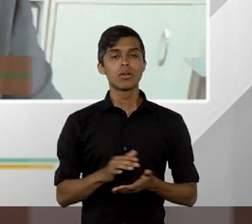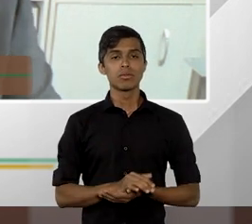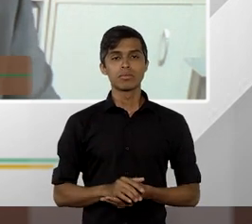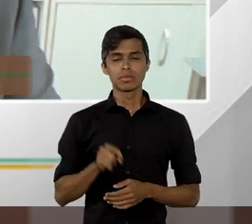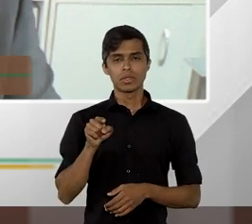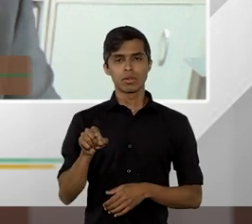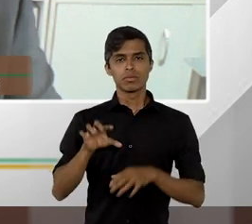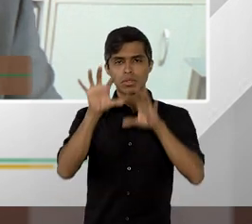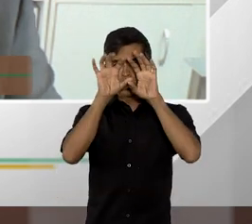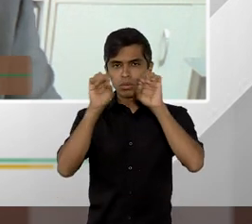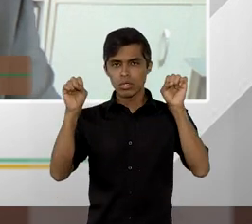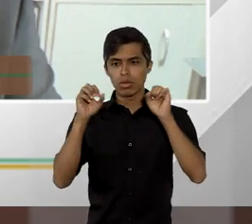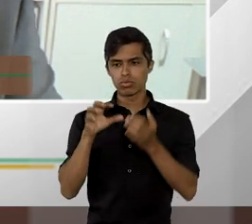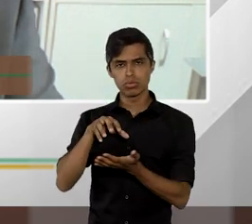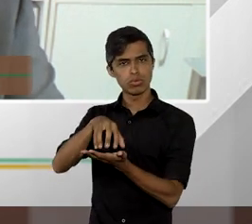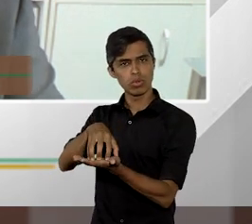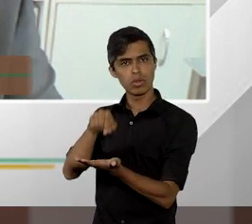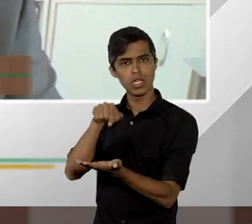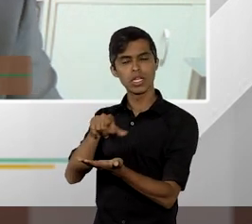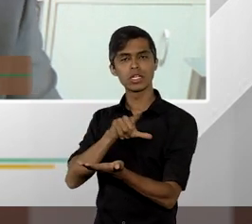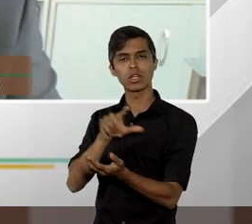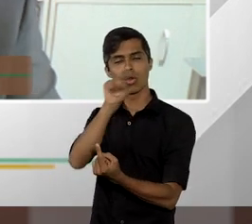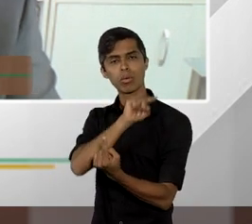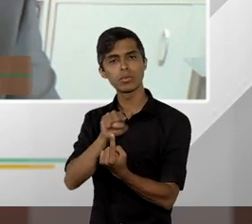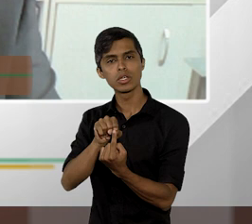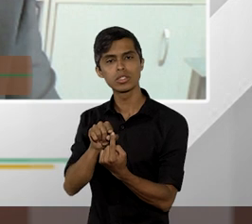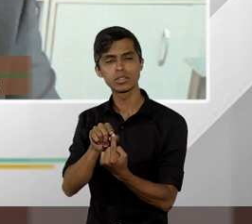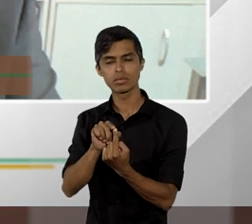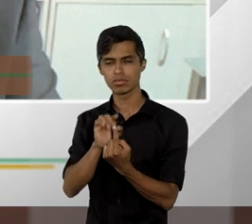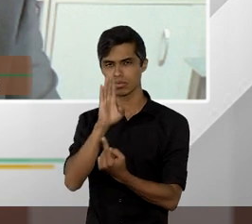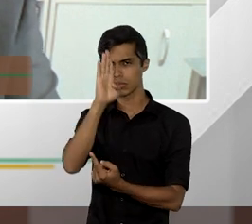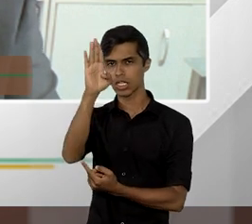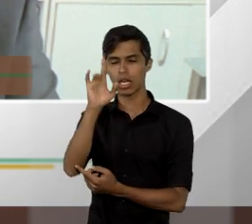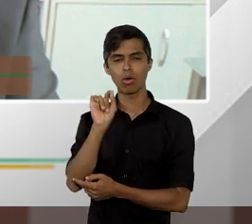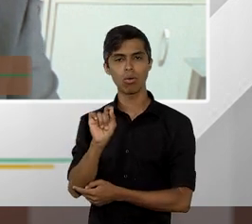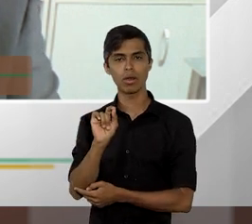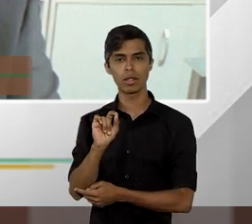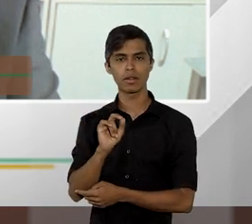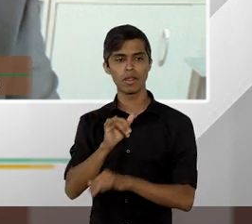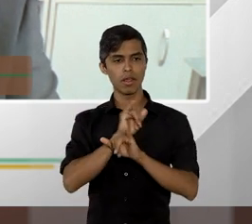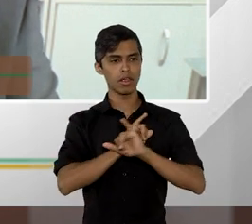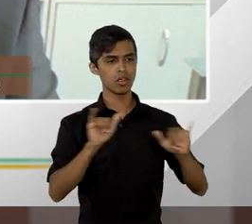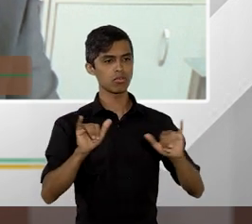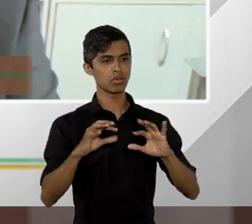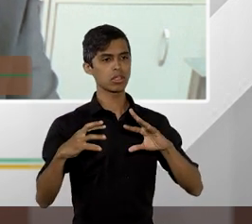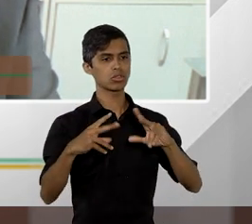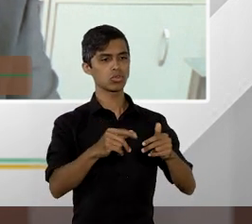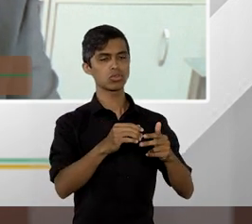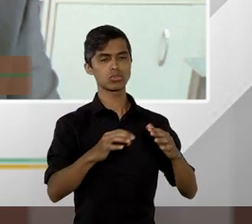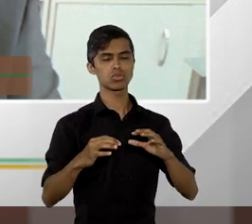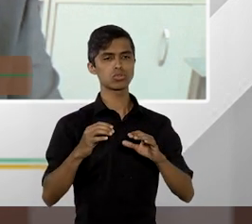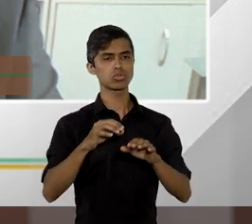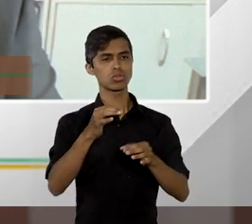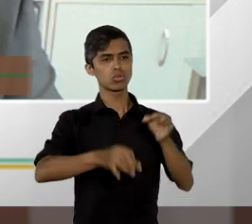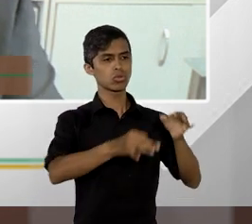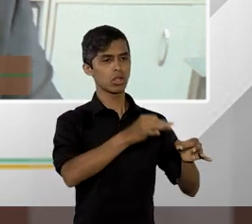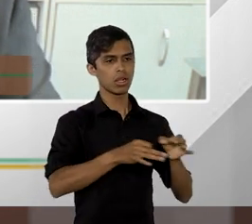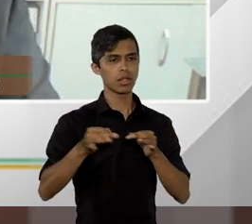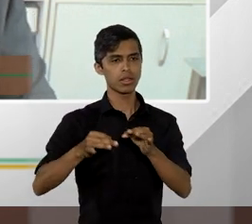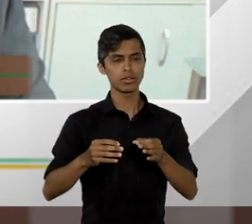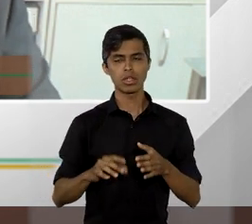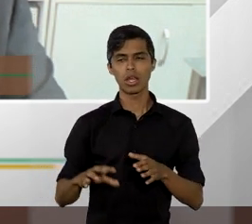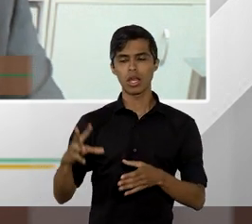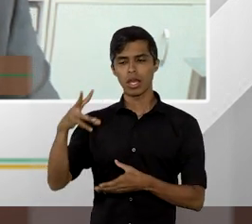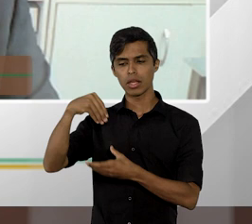de cúpula que tem por finalidade precípua informar os juridicionados sobre o conteúdo